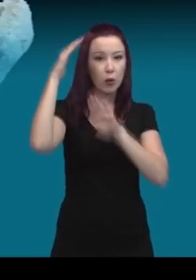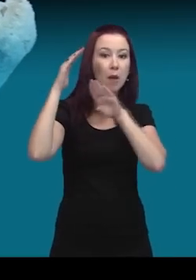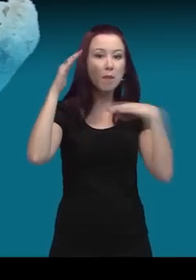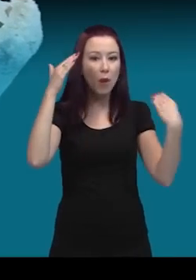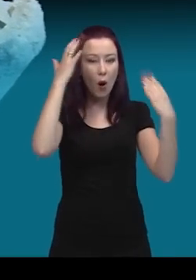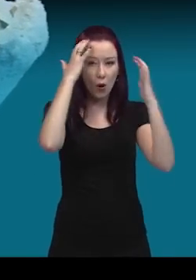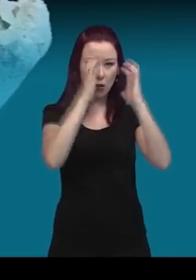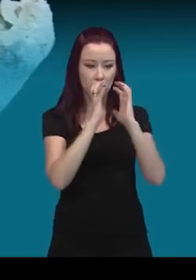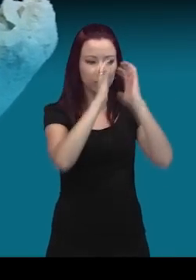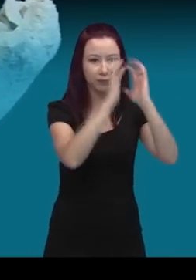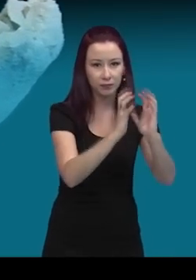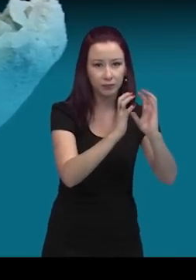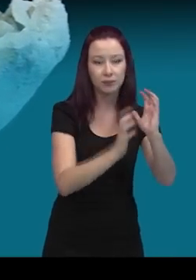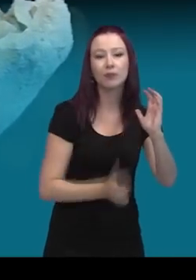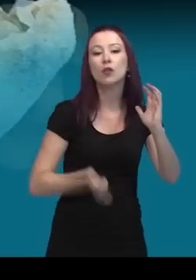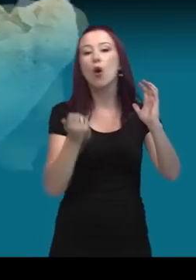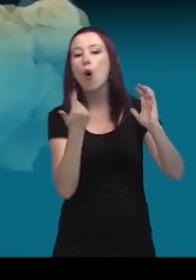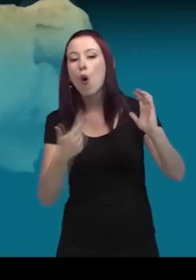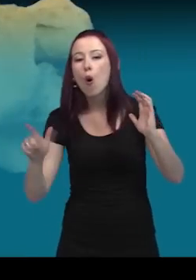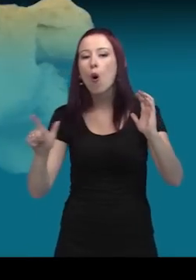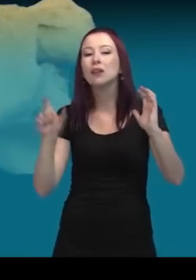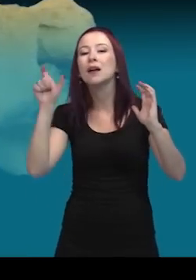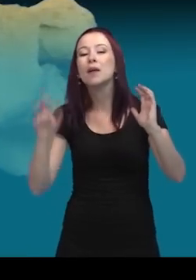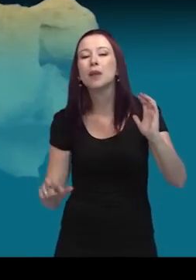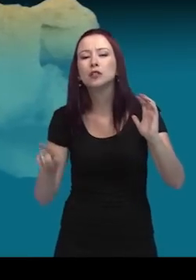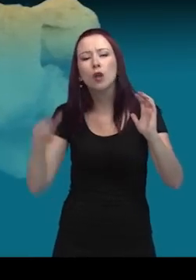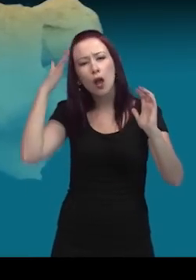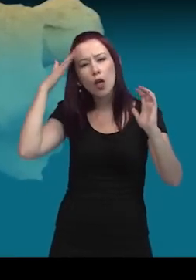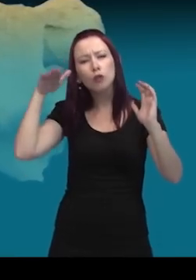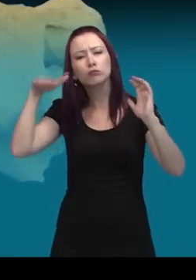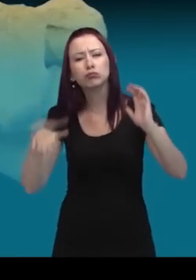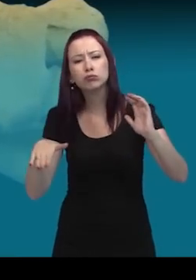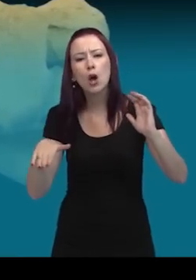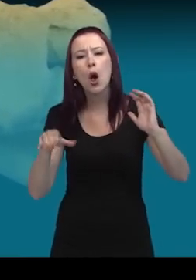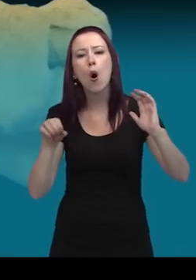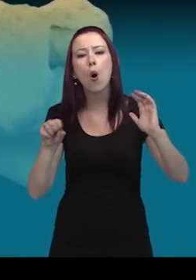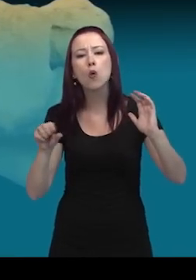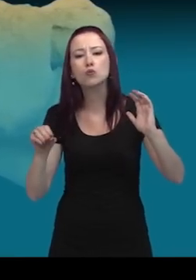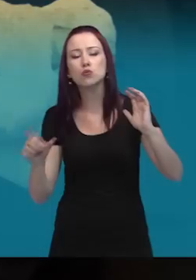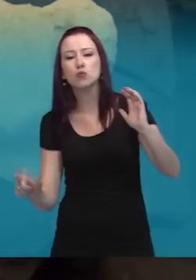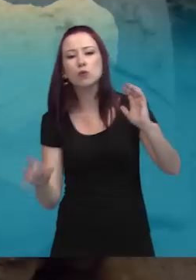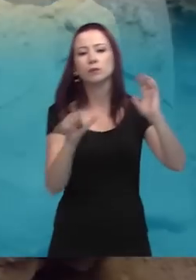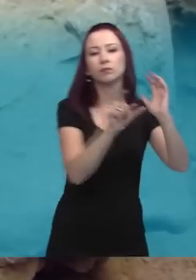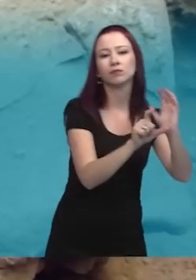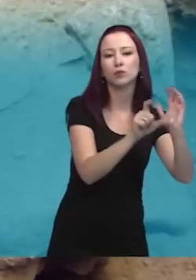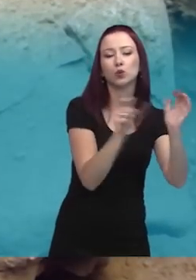junto com um fardo de ossos do pós-crânio, principalmente ossos longos e costelas, de um indivíduo sub-adulto.